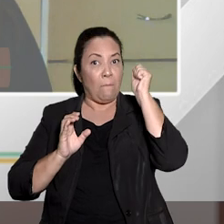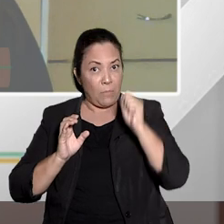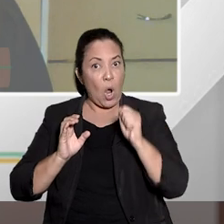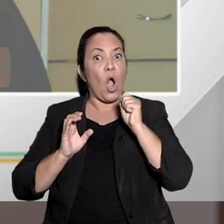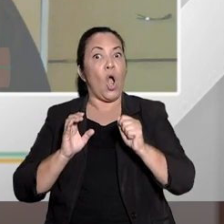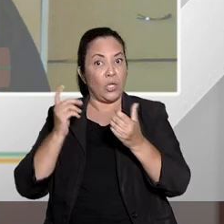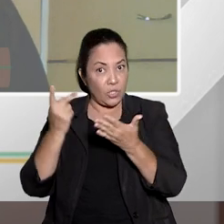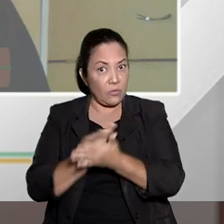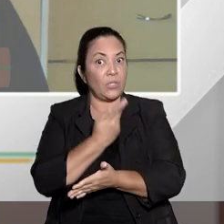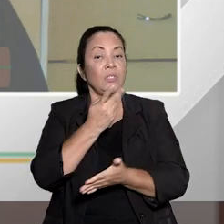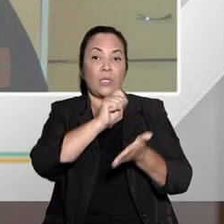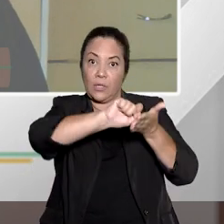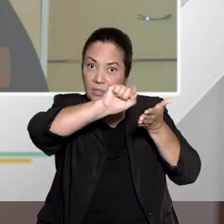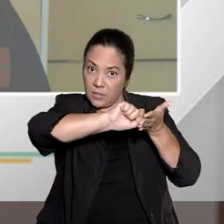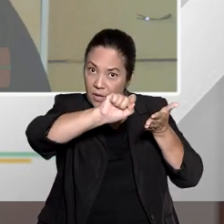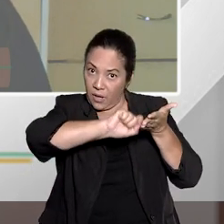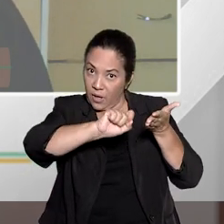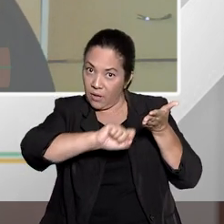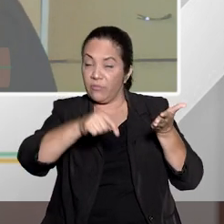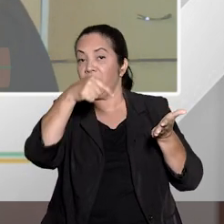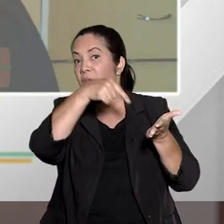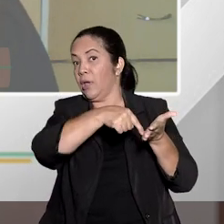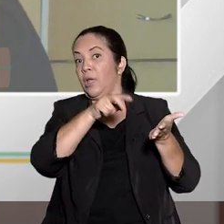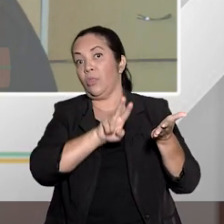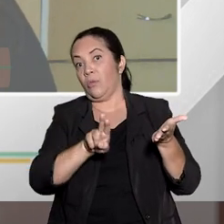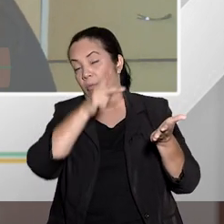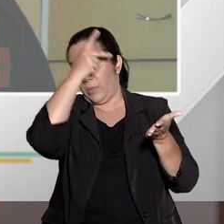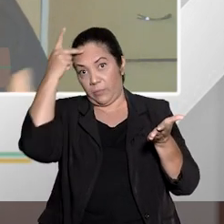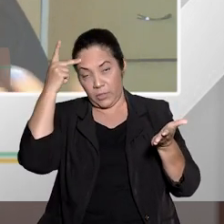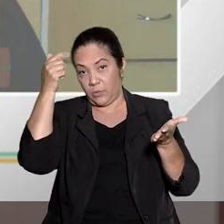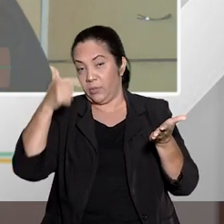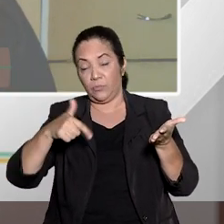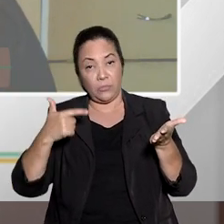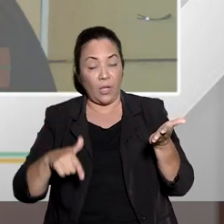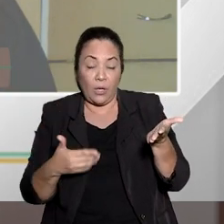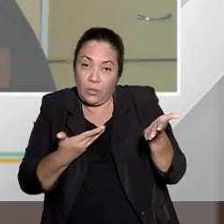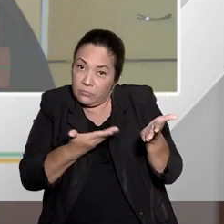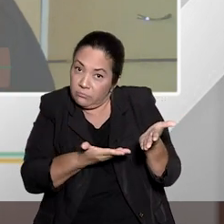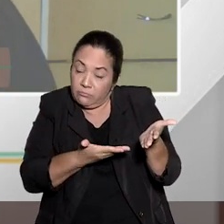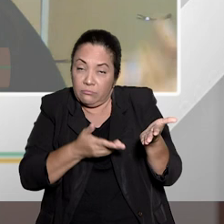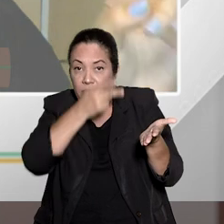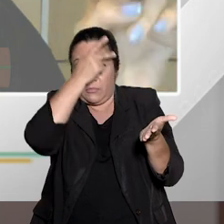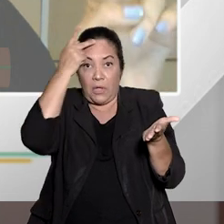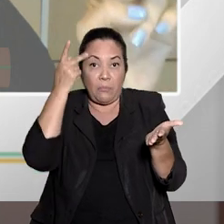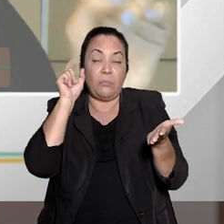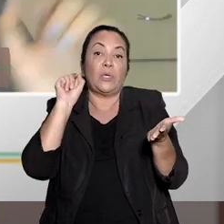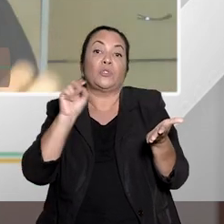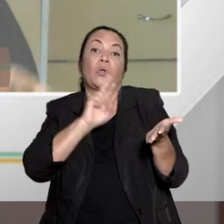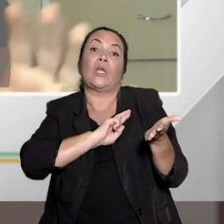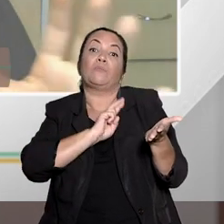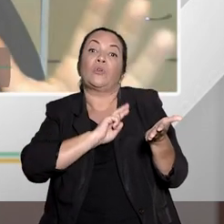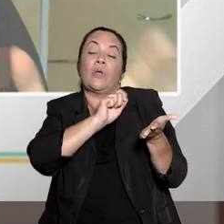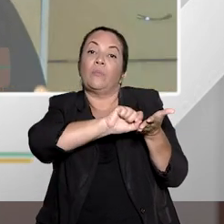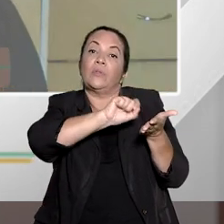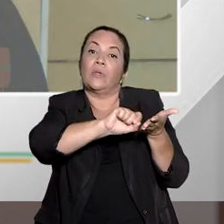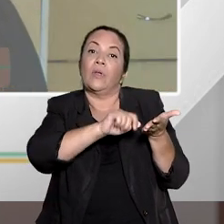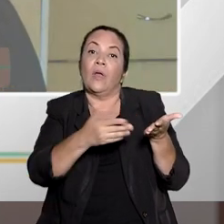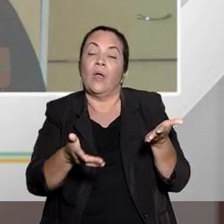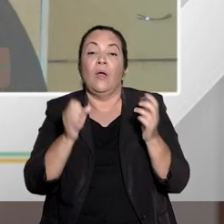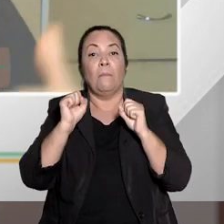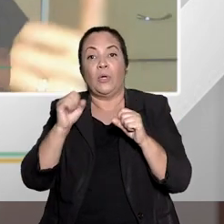hipóteses, a gente admite, né? Tem a chamada notícia criminis, inqualificado apócrifa, que é a famosa